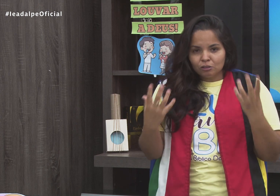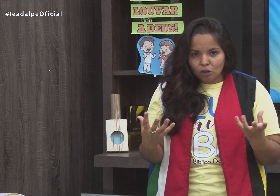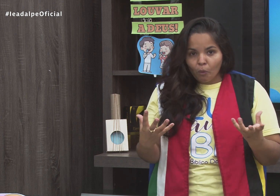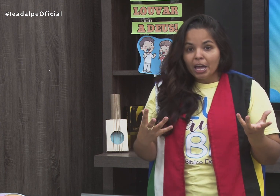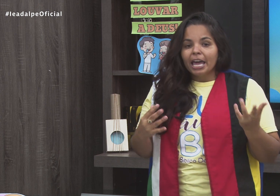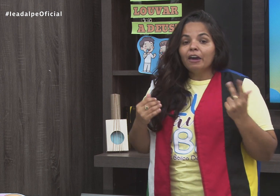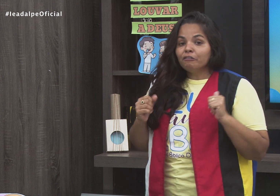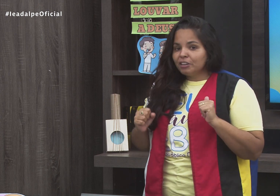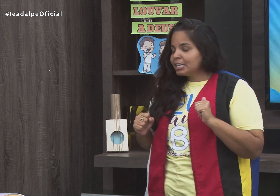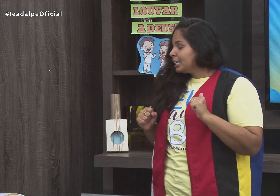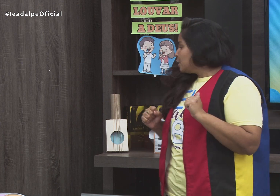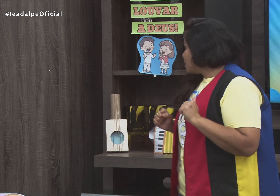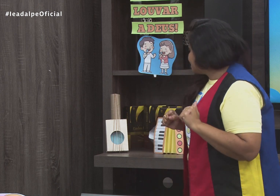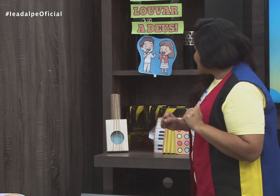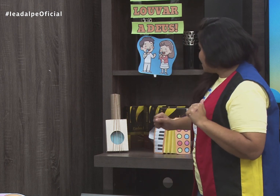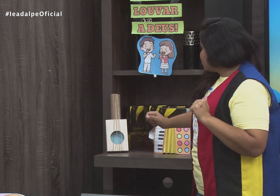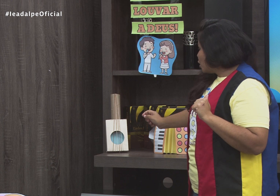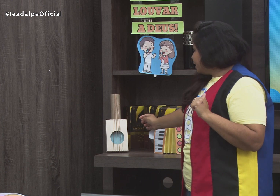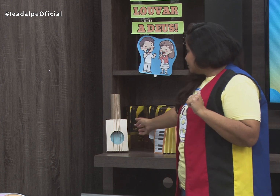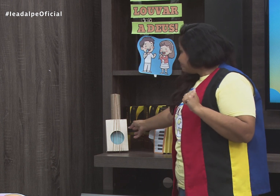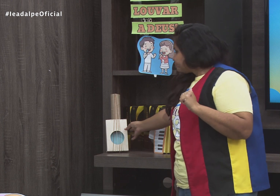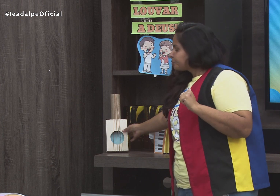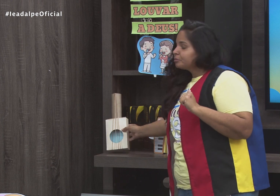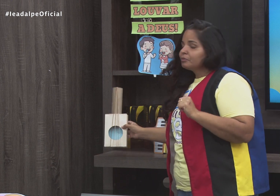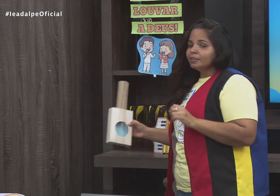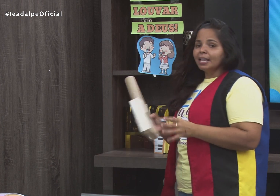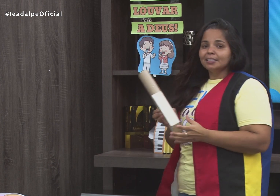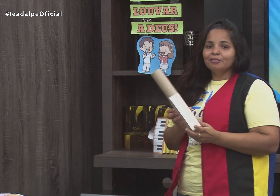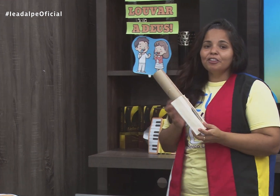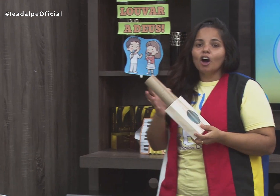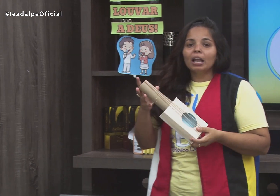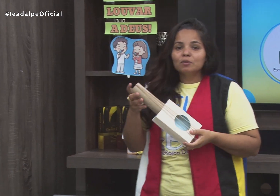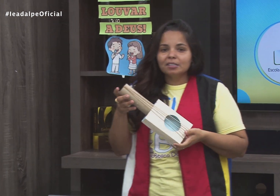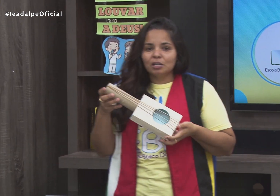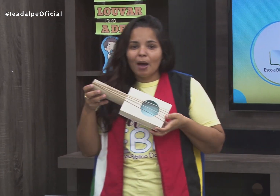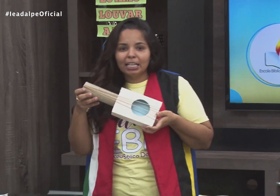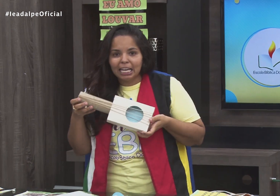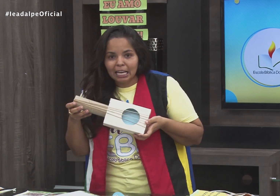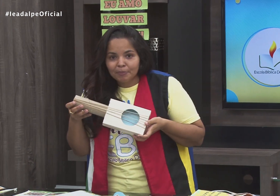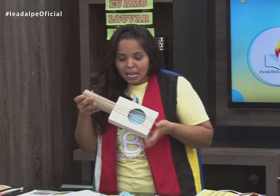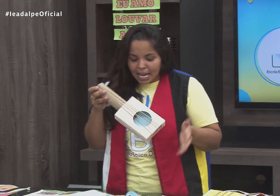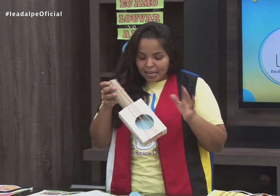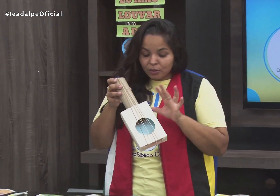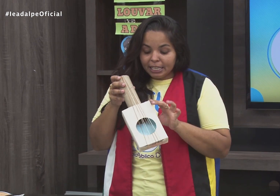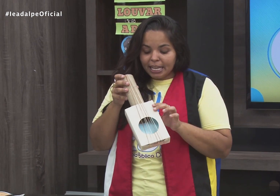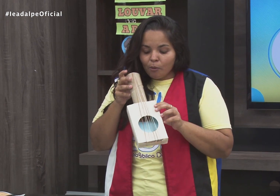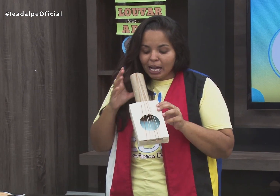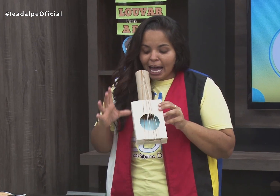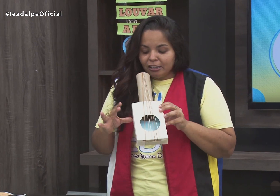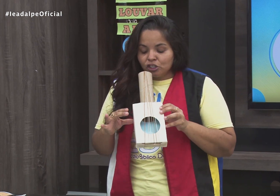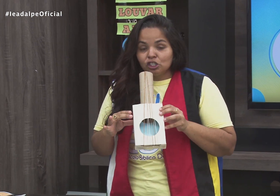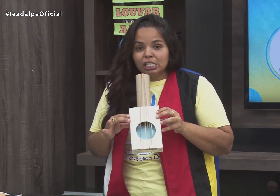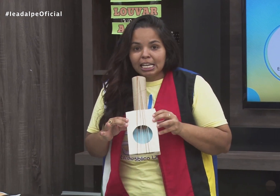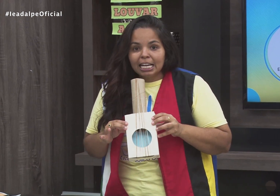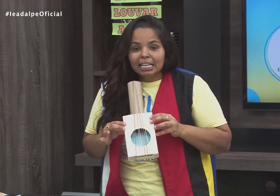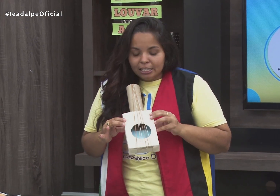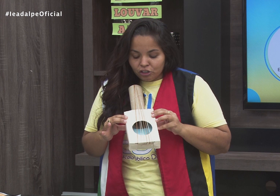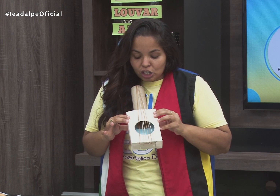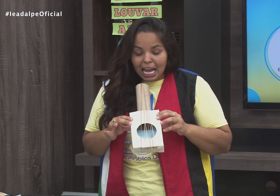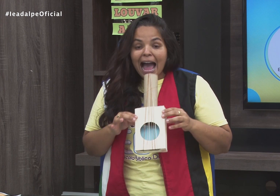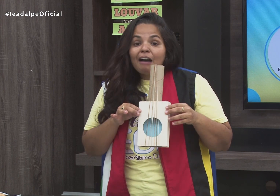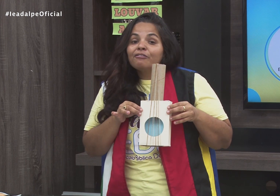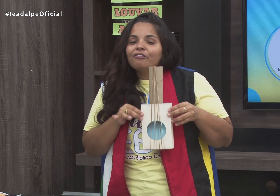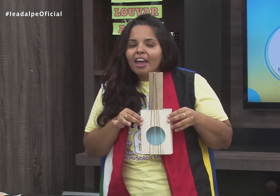produzem som. Eu fiz aqui um exemplo, olha, desse violãozinho aqui. Isso daqui é uma caixinha